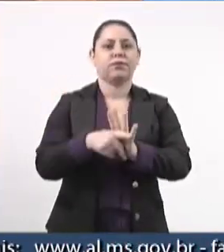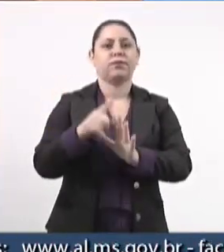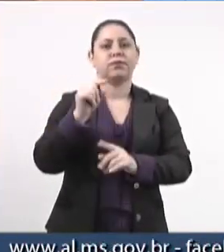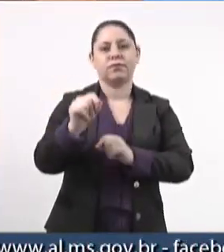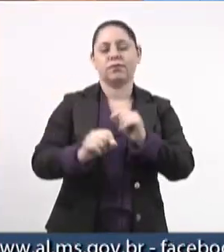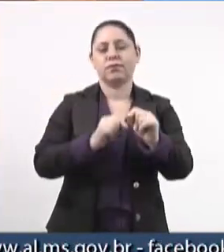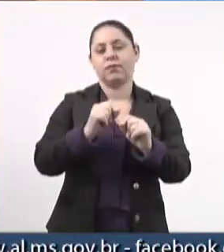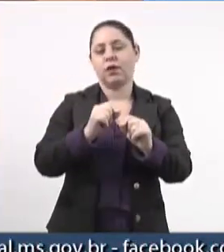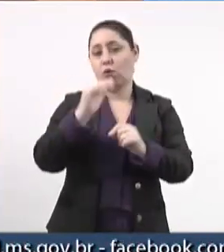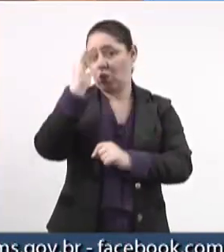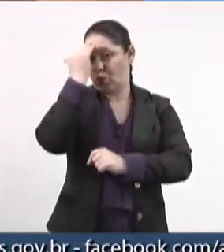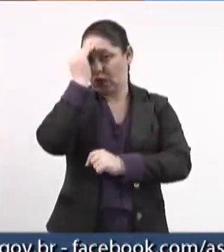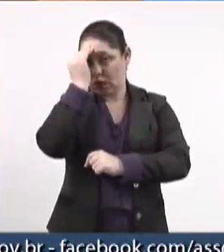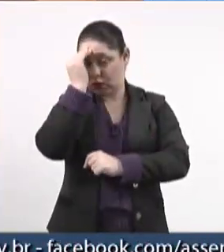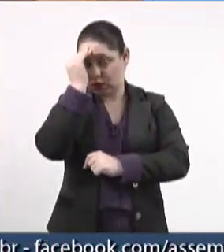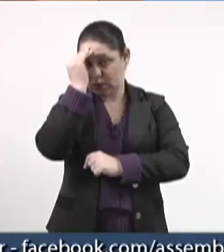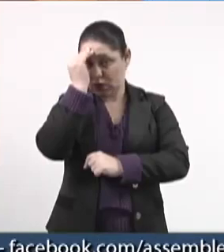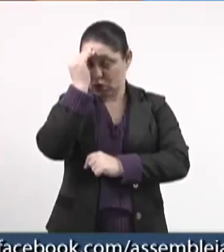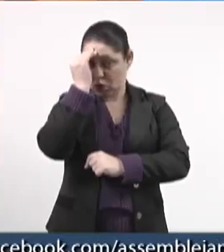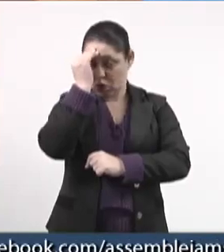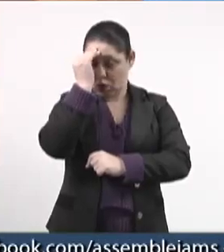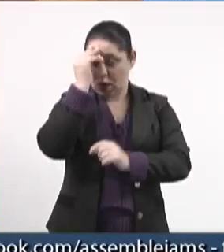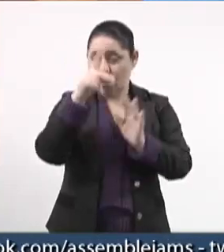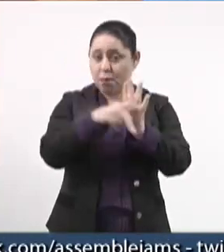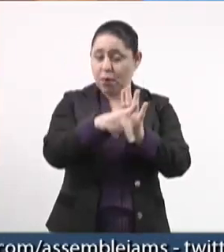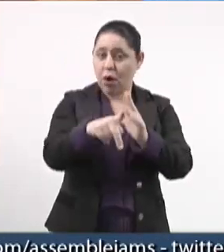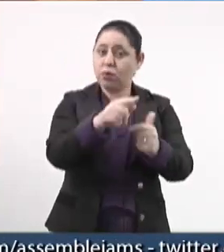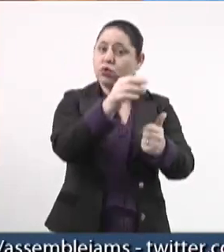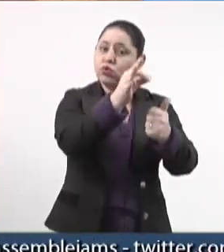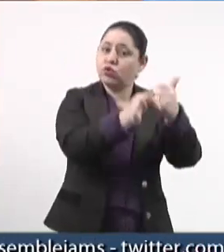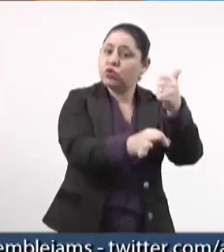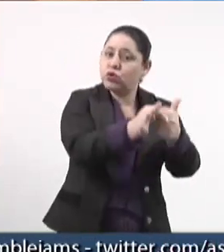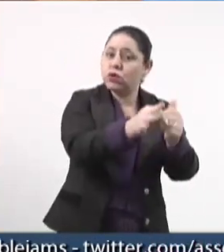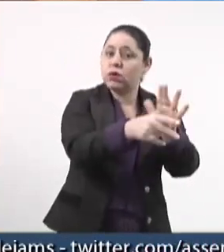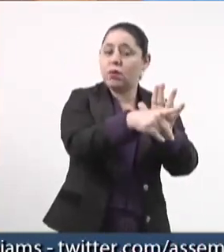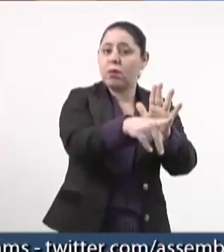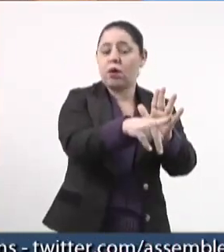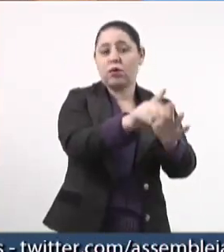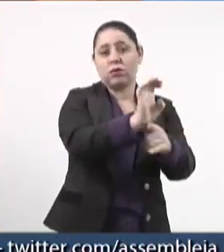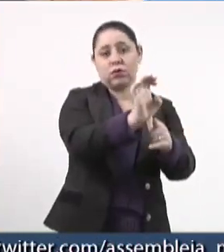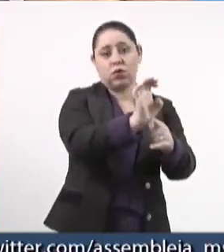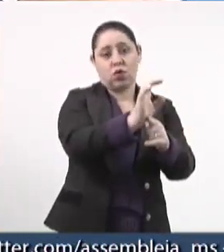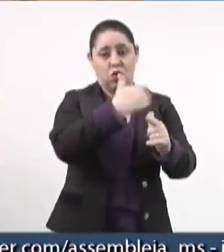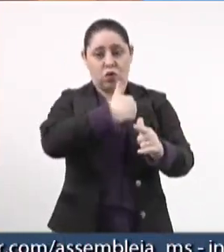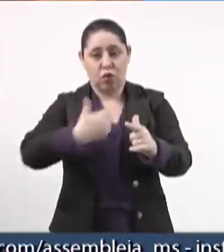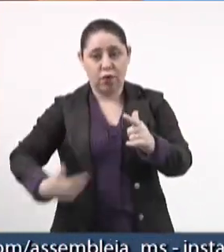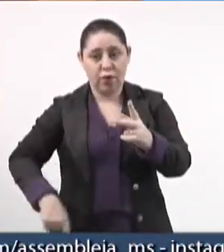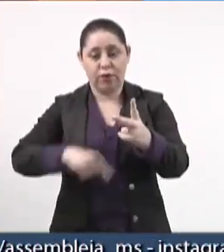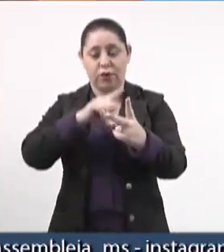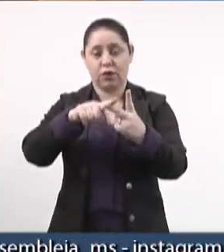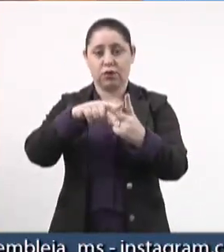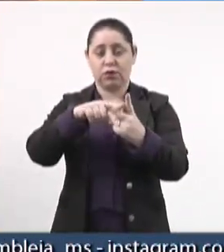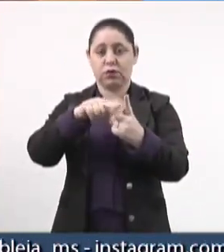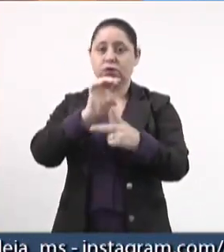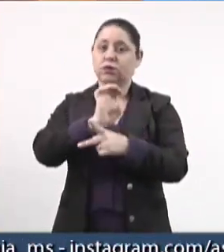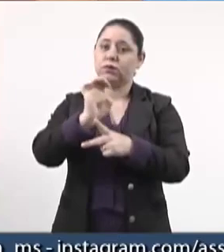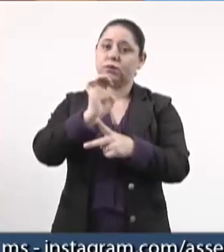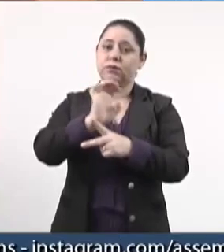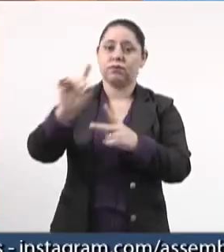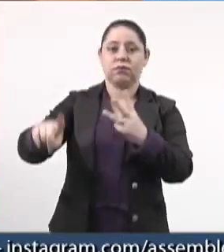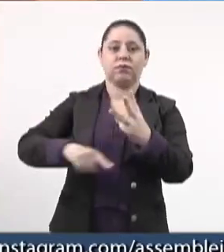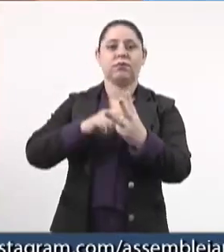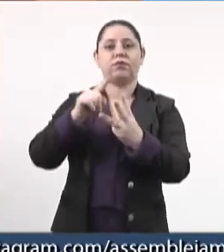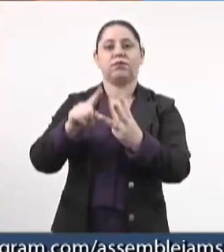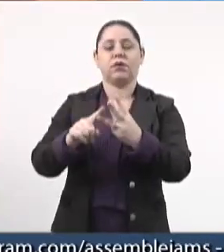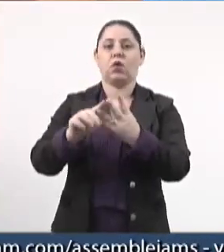desse entendimento entre o Tribunal de Justiça do Mato Grosso do Sul, o governo do Estado e também